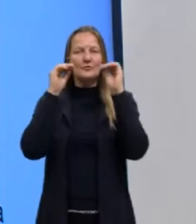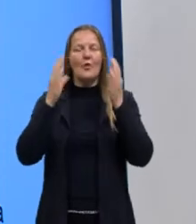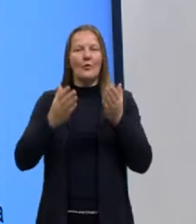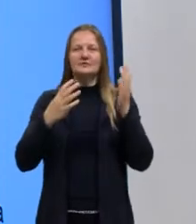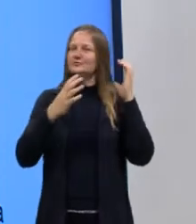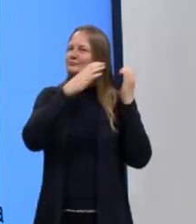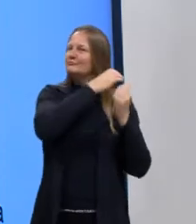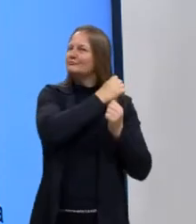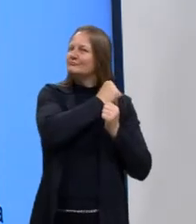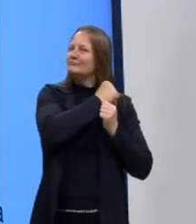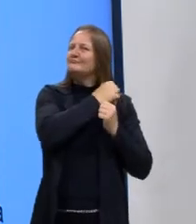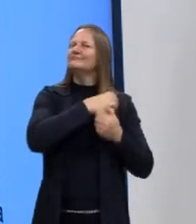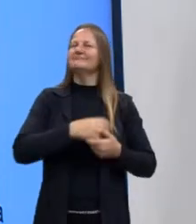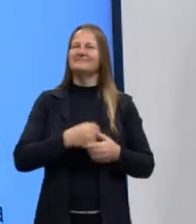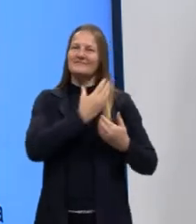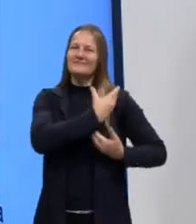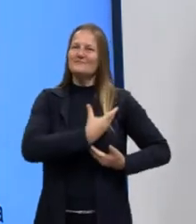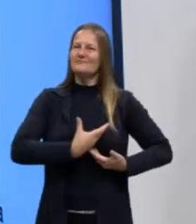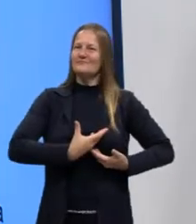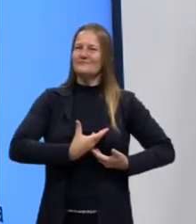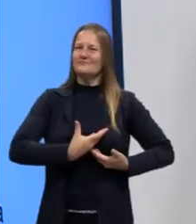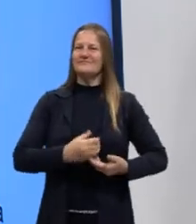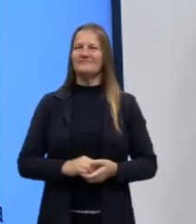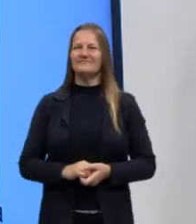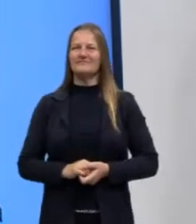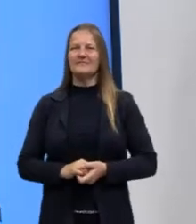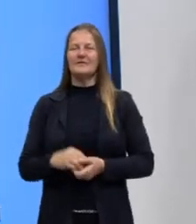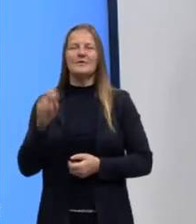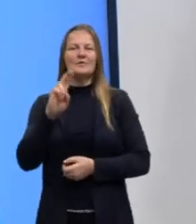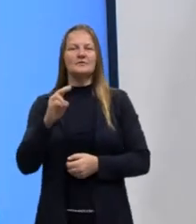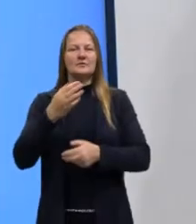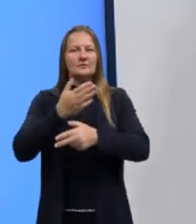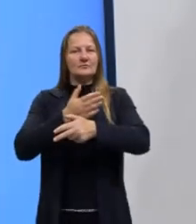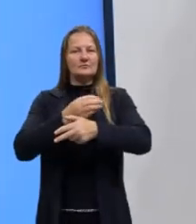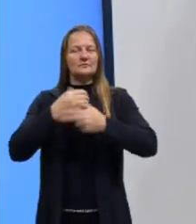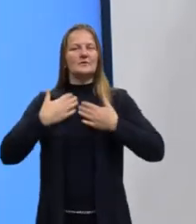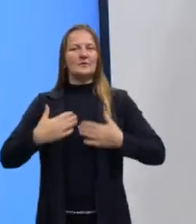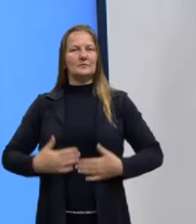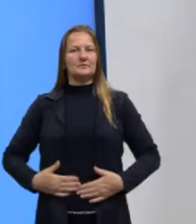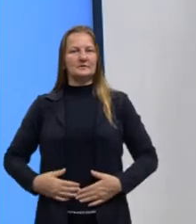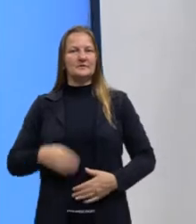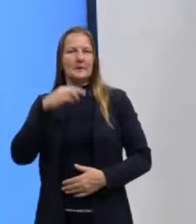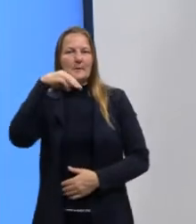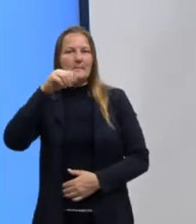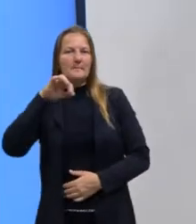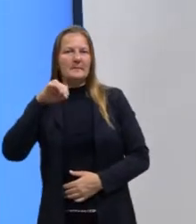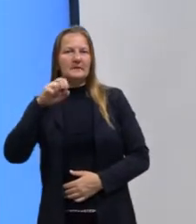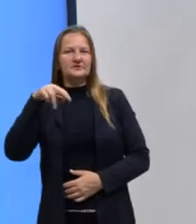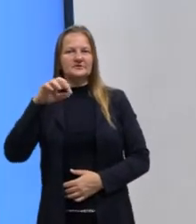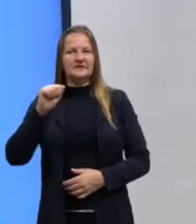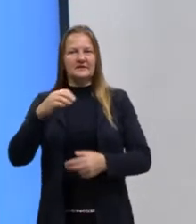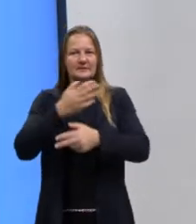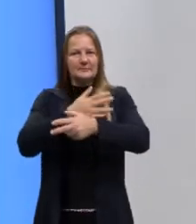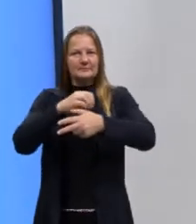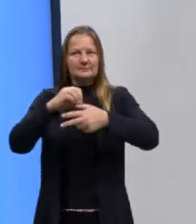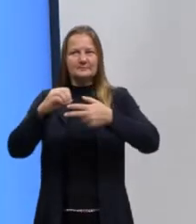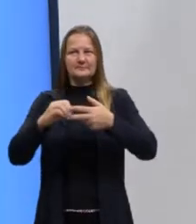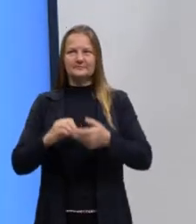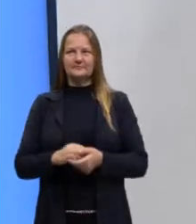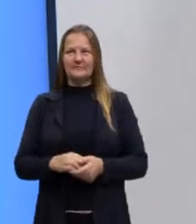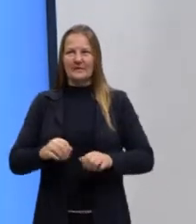presos na lateral. Bom, estou vestindo a camiseta de cor magenta do programa Pré-Enem,